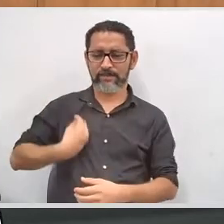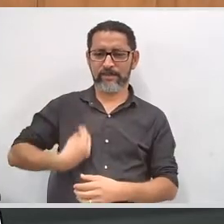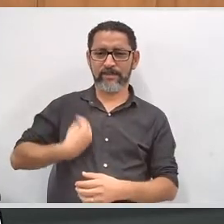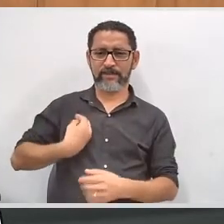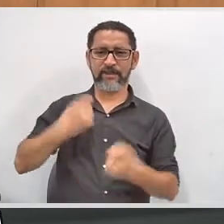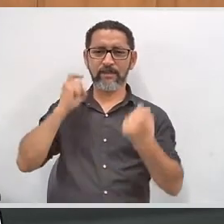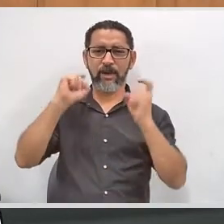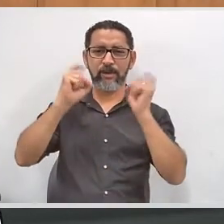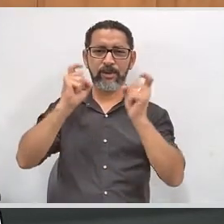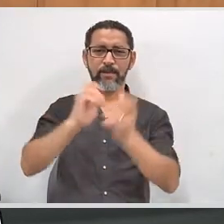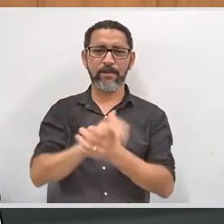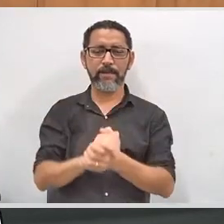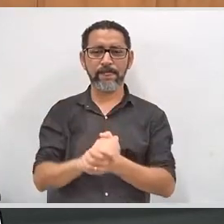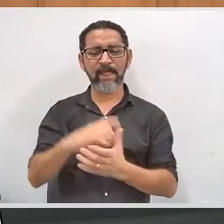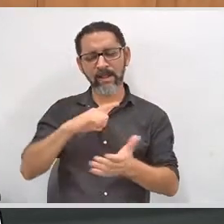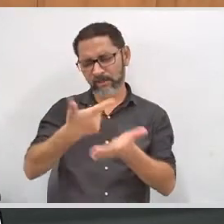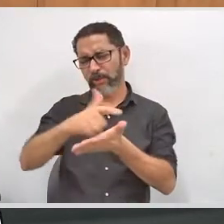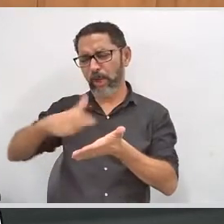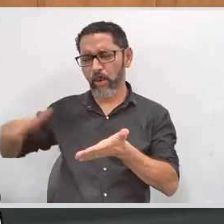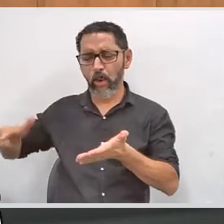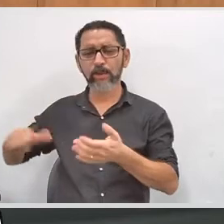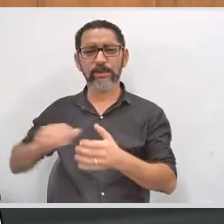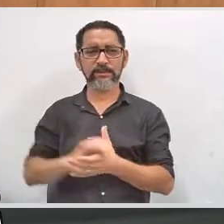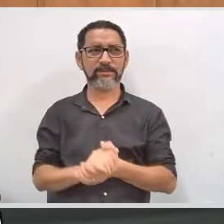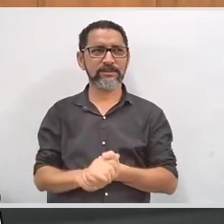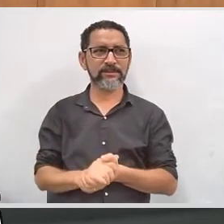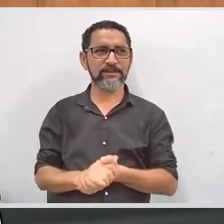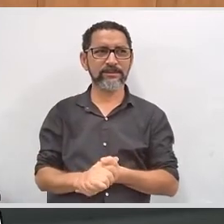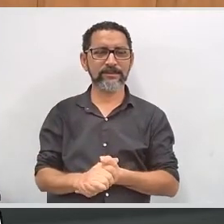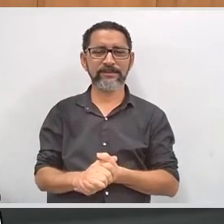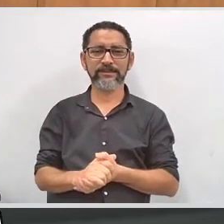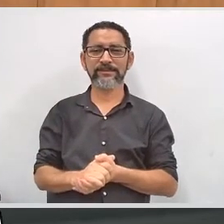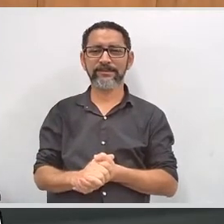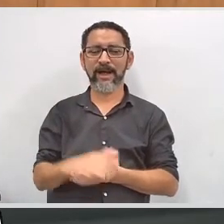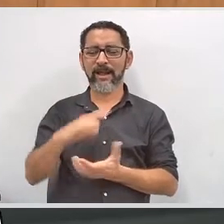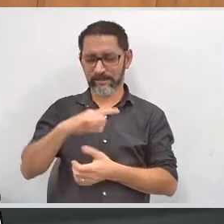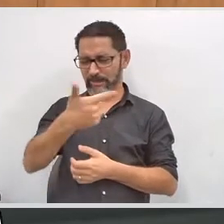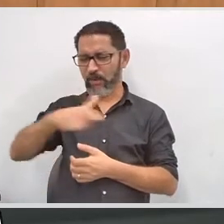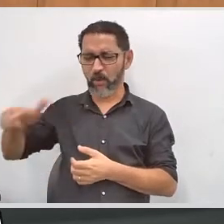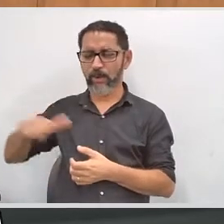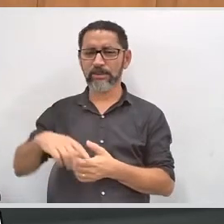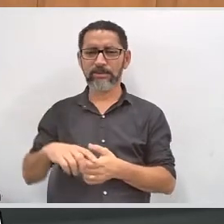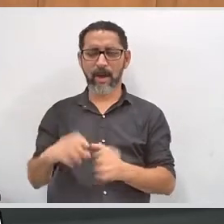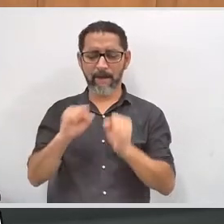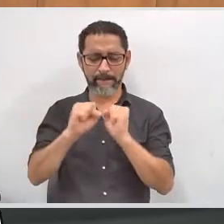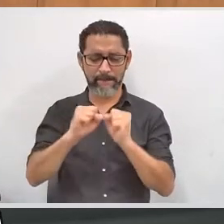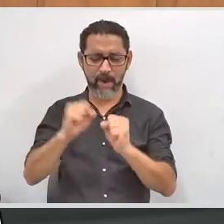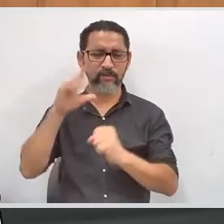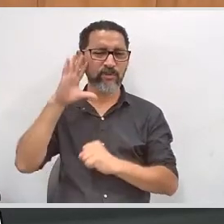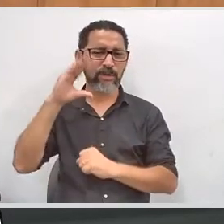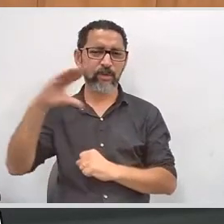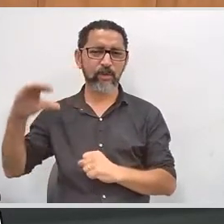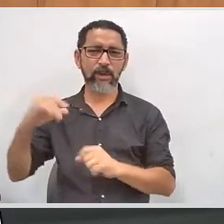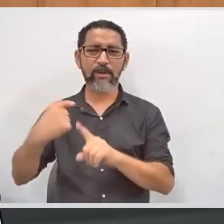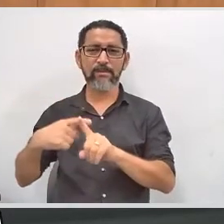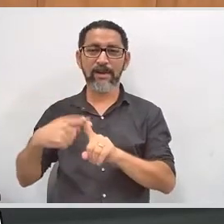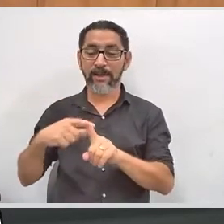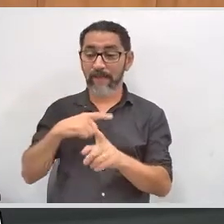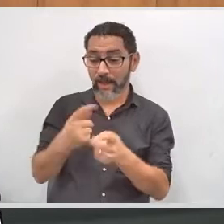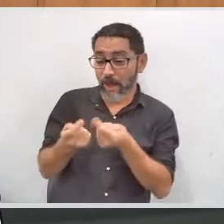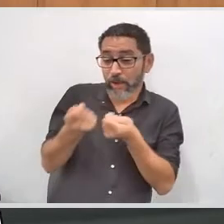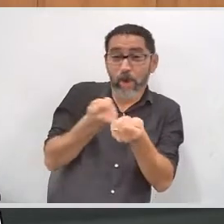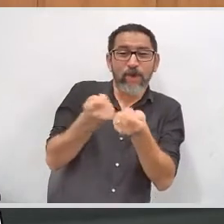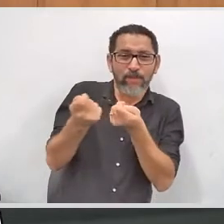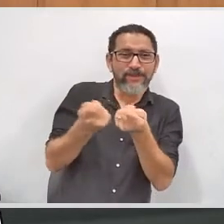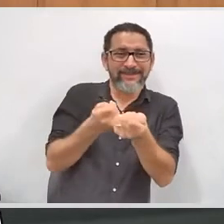aqui na nossa reunião. Tem outras, mas vamos deixar o assunto chegar Vamos continuar. Não é tão longo, presidente. O senhor pode ficar tranquilo. Aqui nós demos